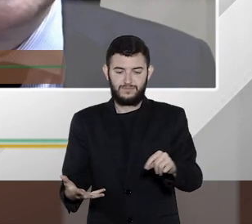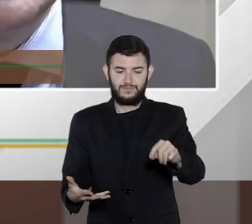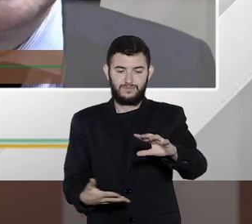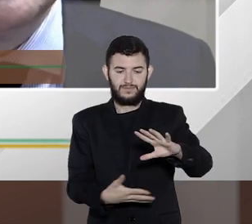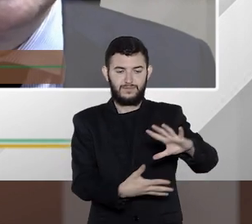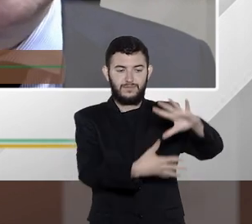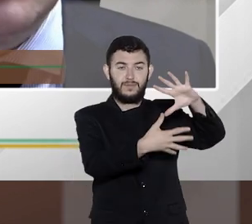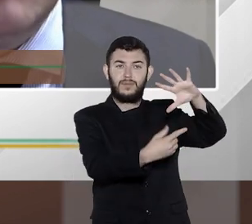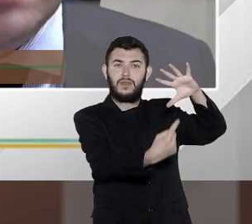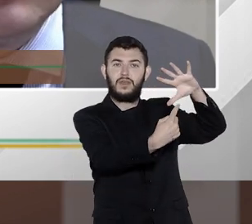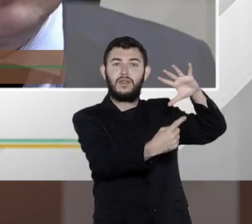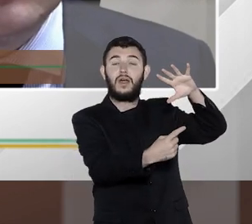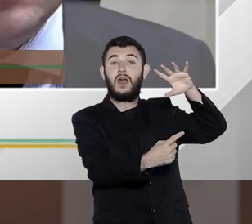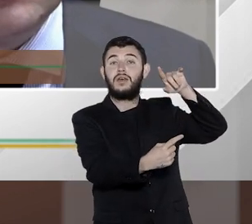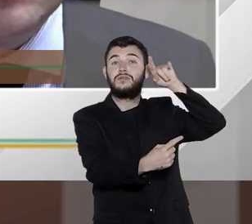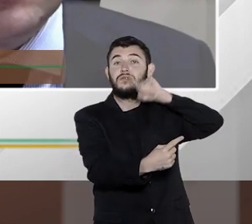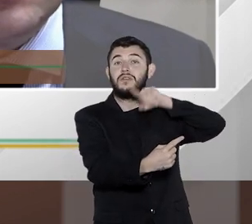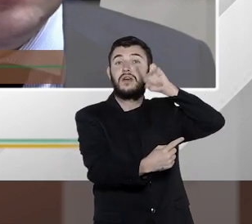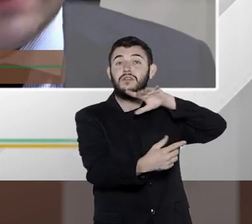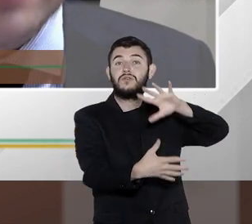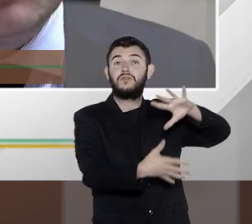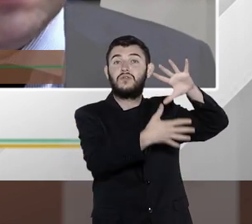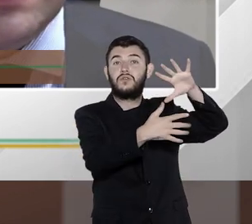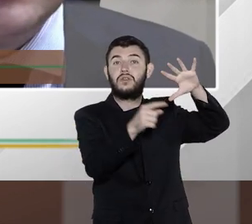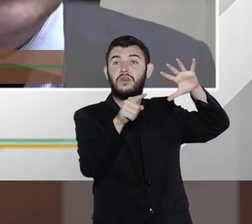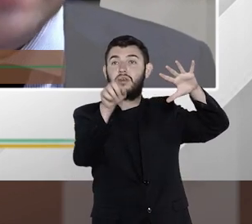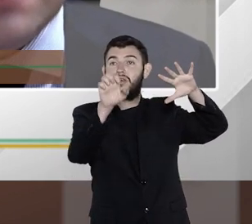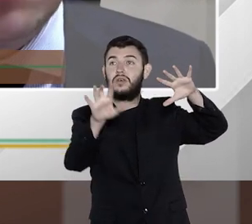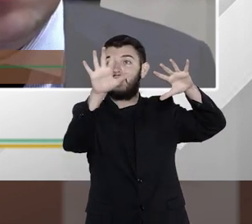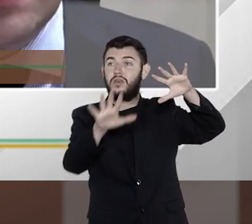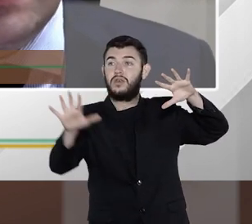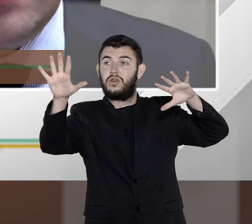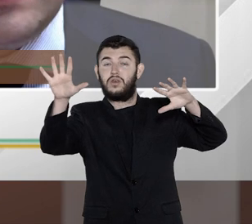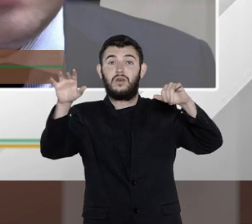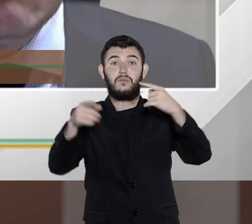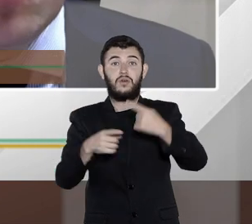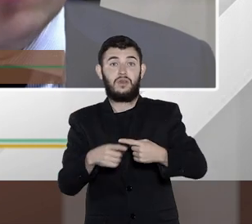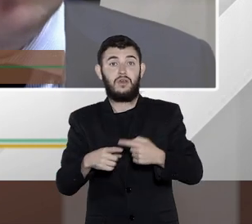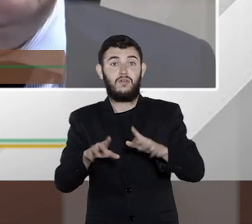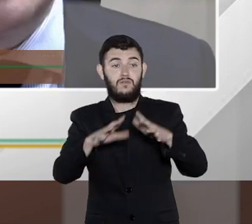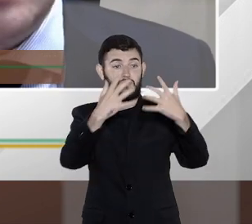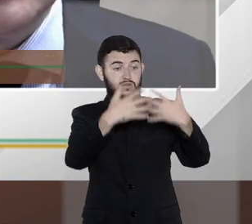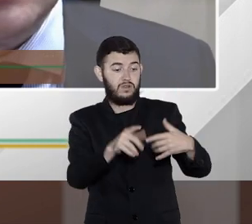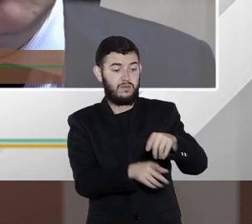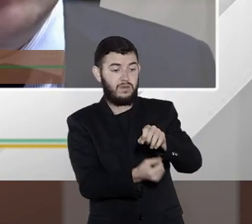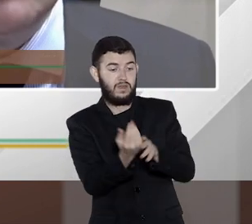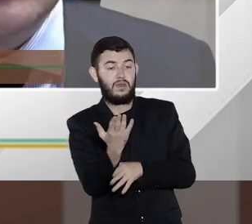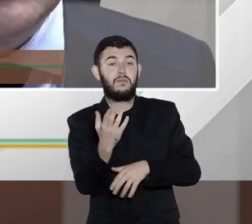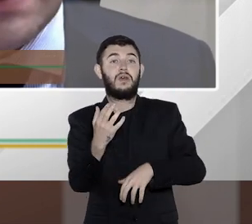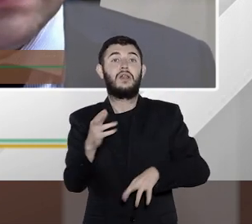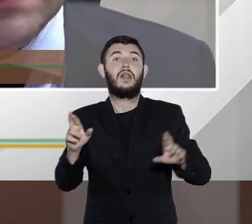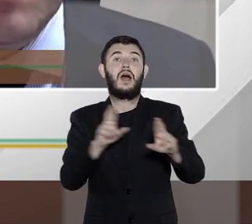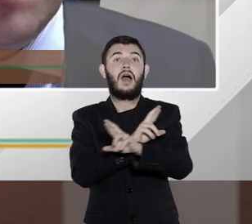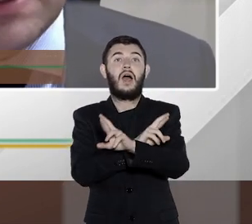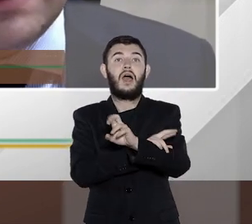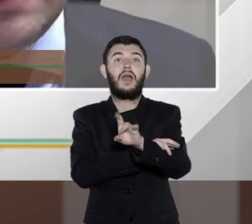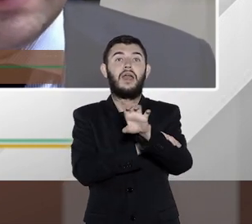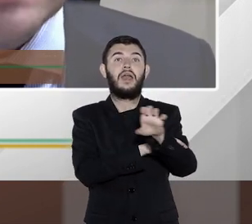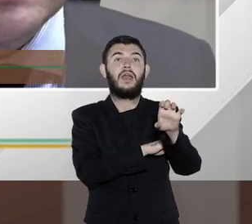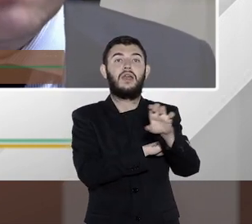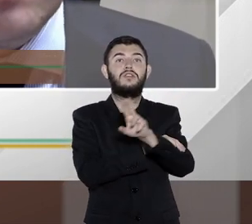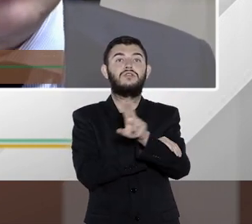porque o sistema de cruzamento criado pela rede CEPRO ela é muito eficaz, ela é muito eficiente